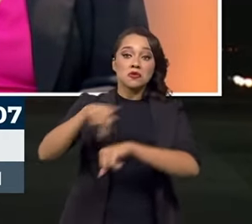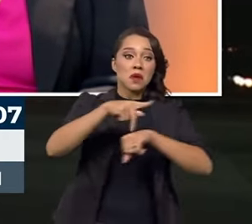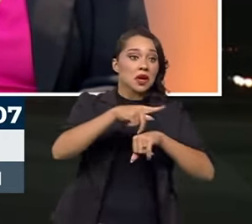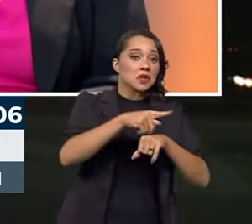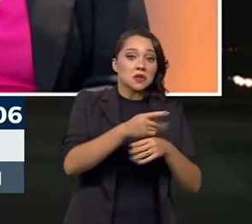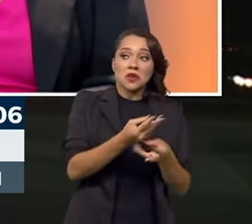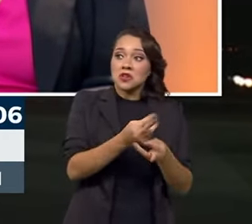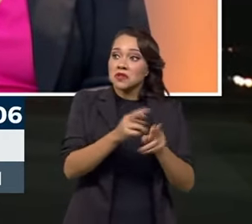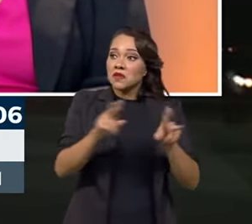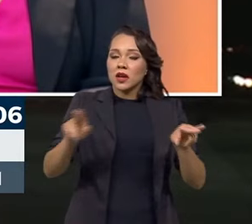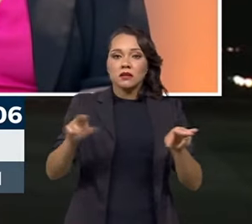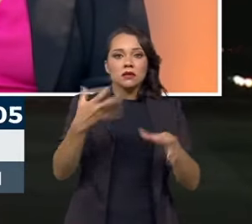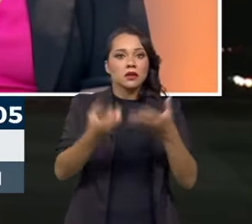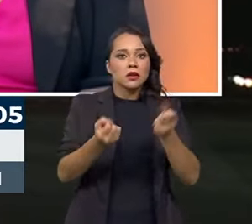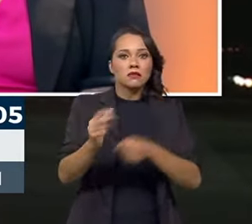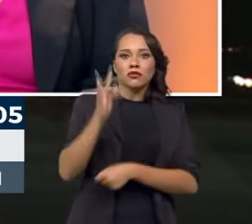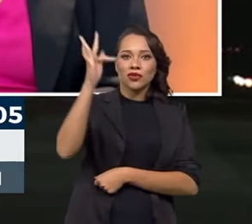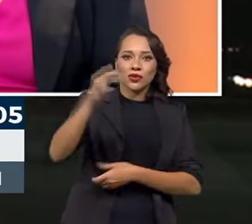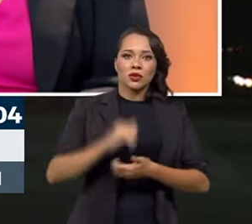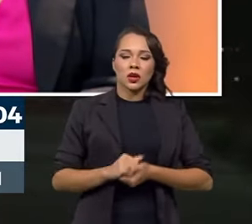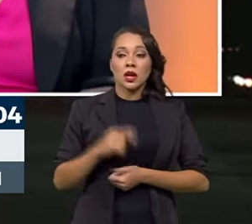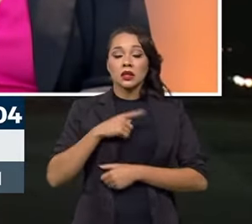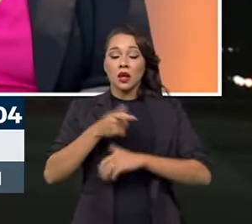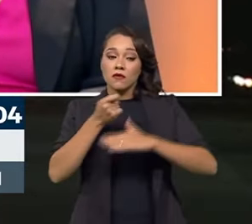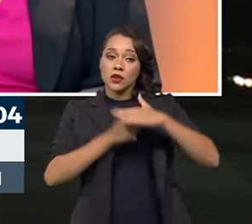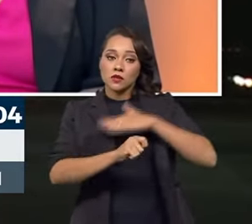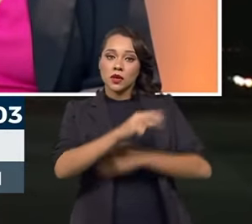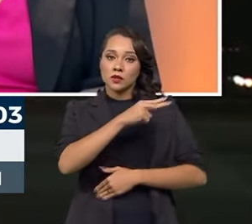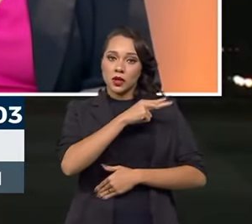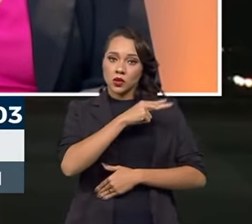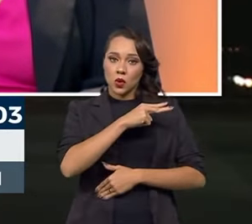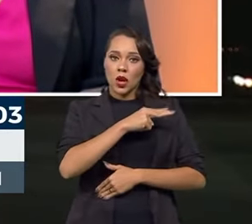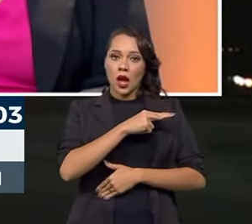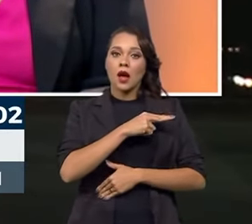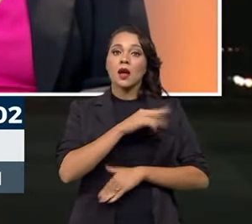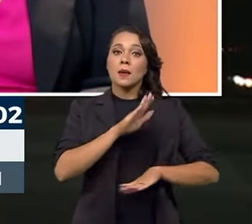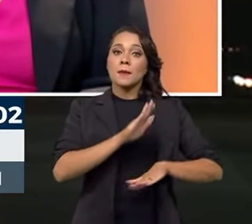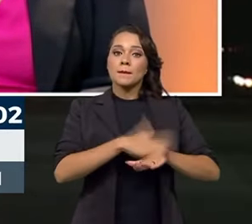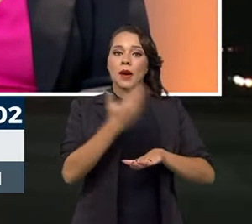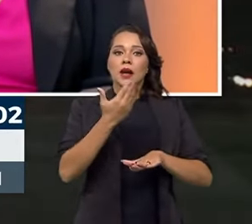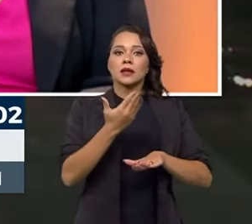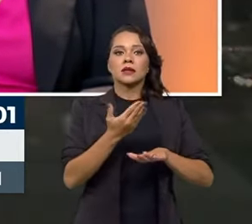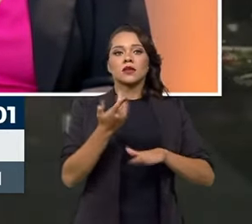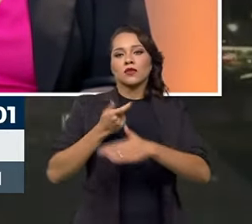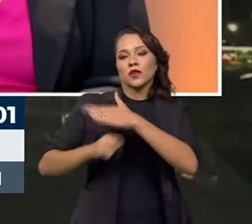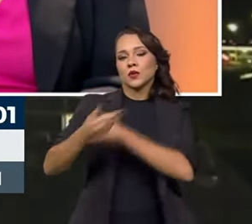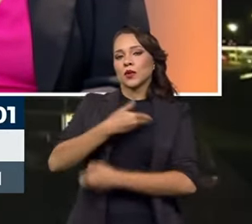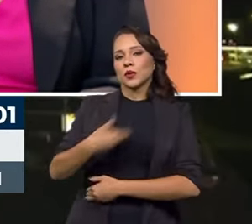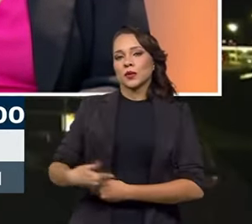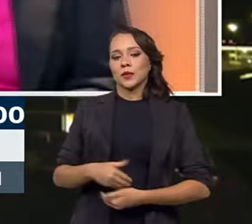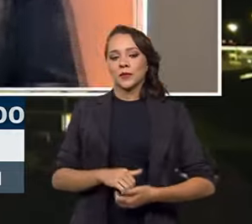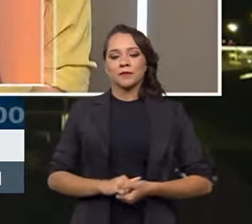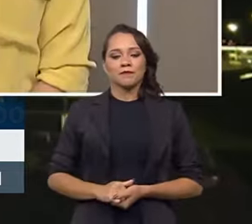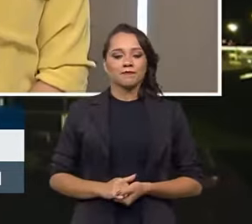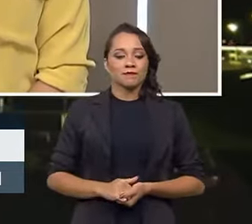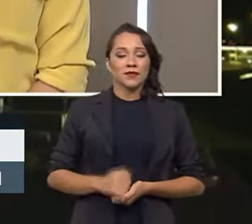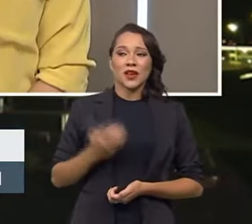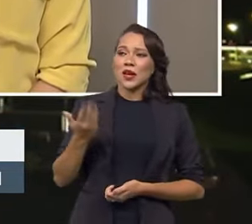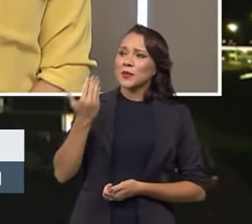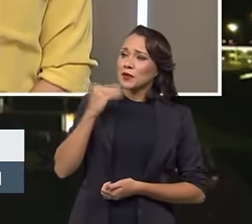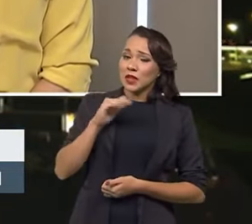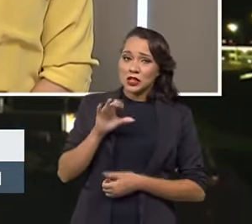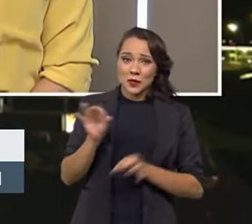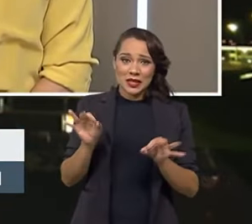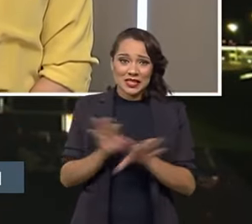adotando para o futuro de você ter os investimentos privados em maior quantidade do que é o próprio investimento público. Eu quero aproveitar só para